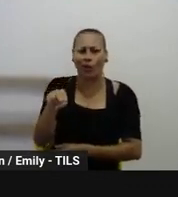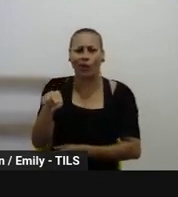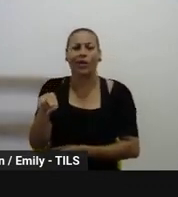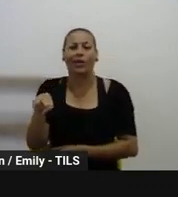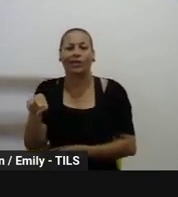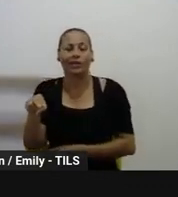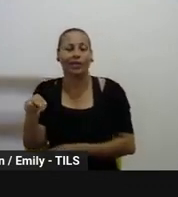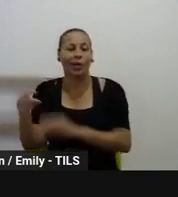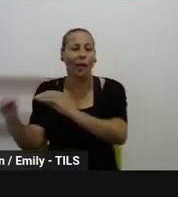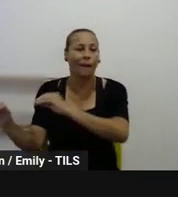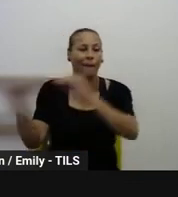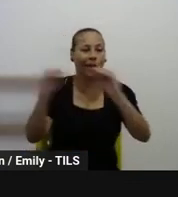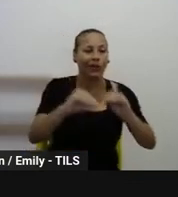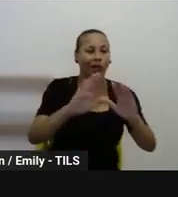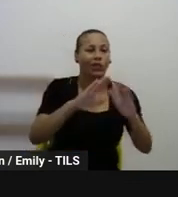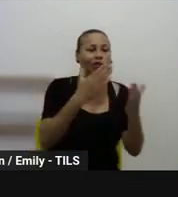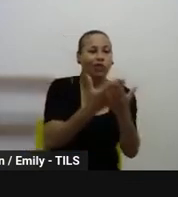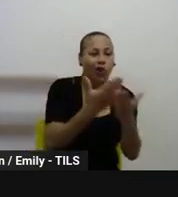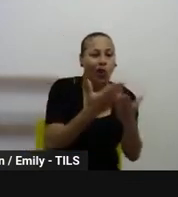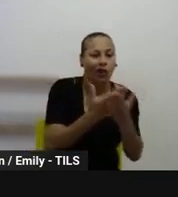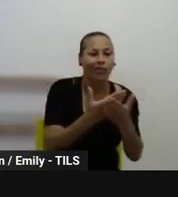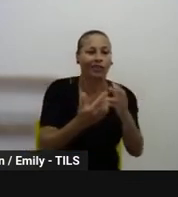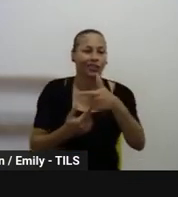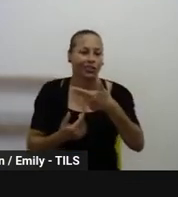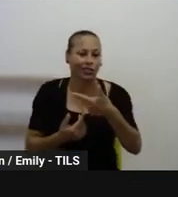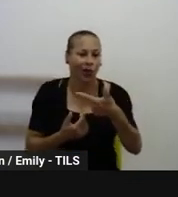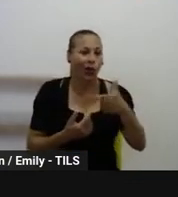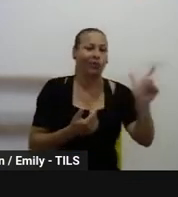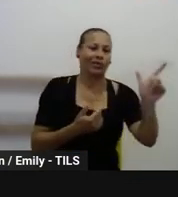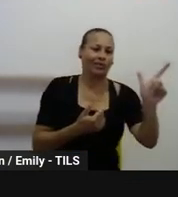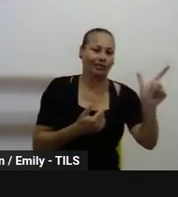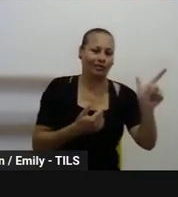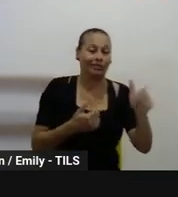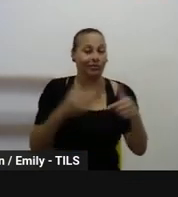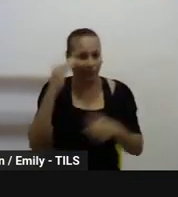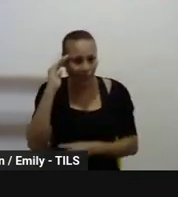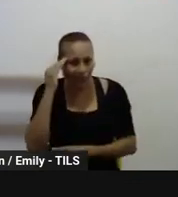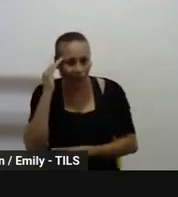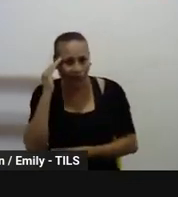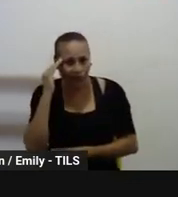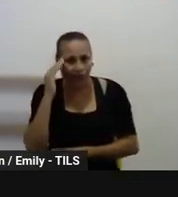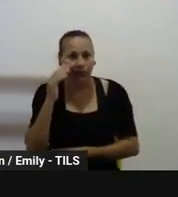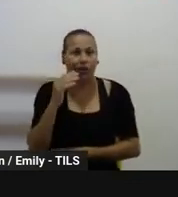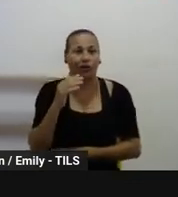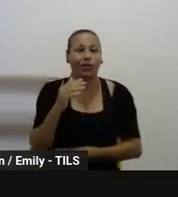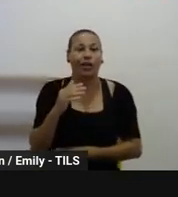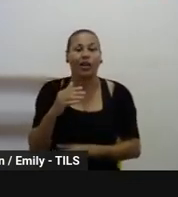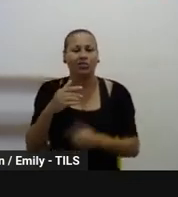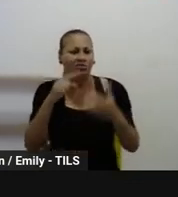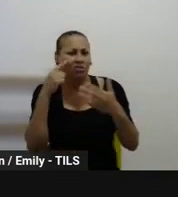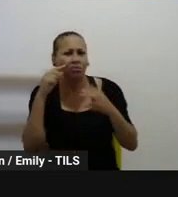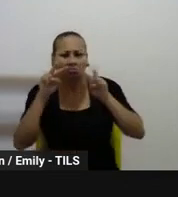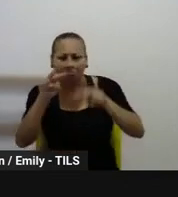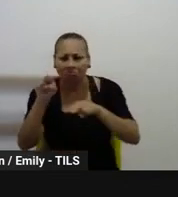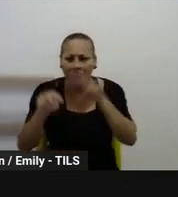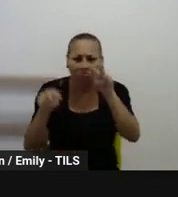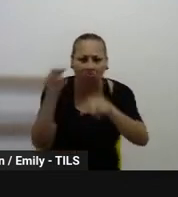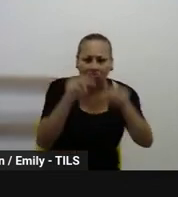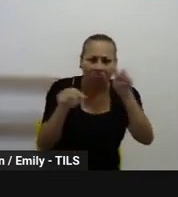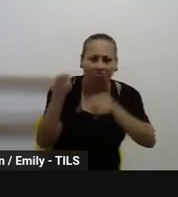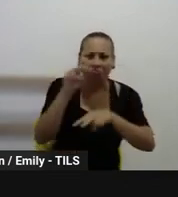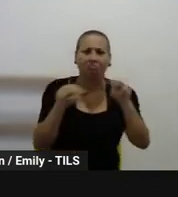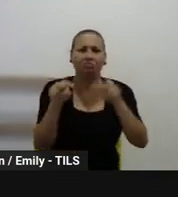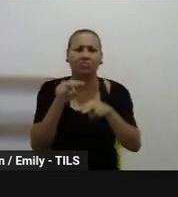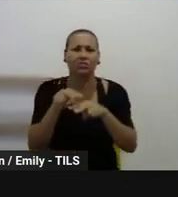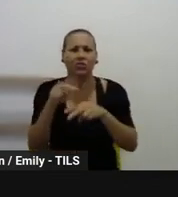adultos nós só tivemos uma matrícula de um estudante, certo? Esses dados, eles foram encaminhados pelo dia,